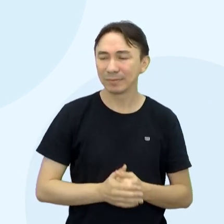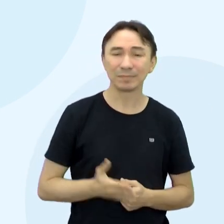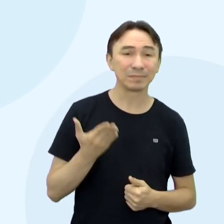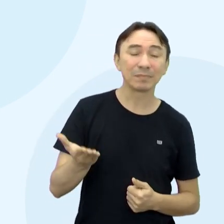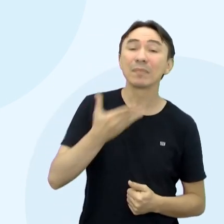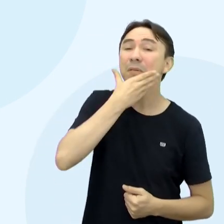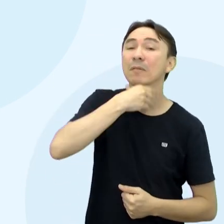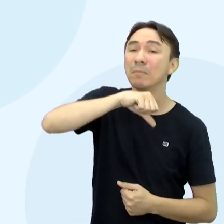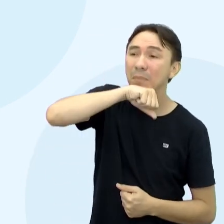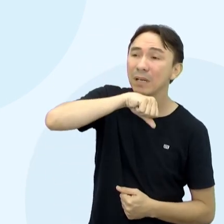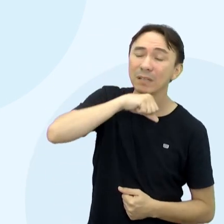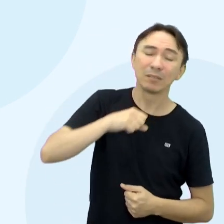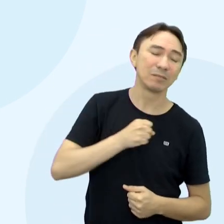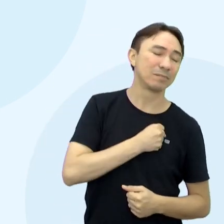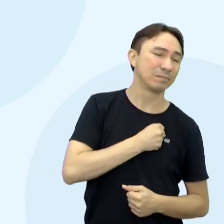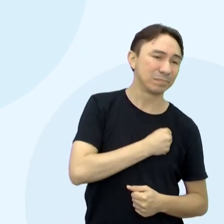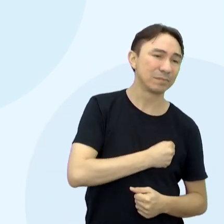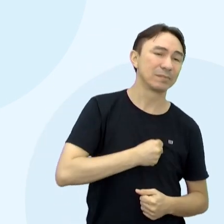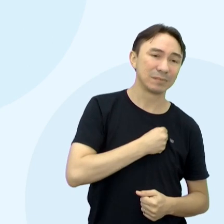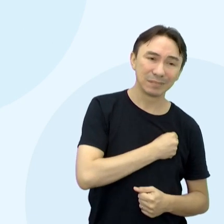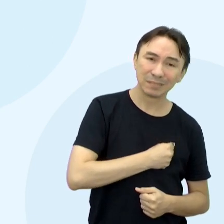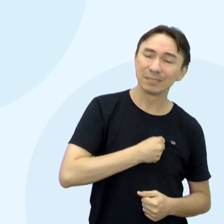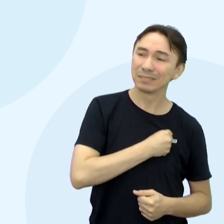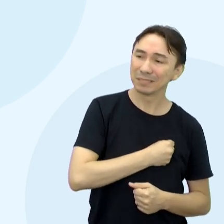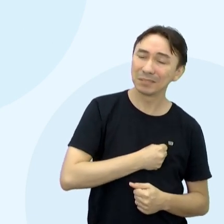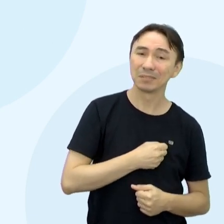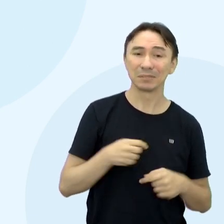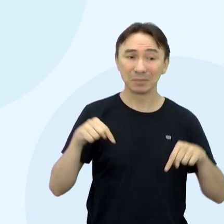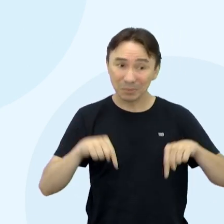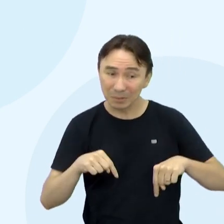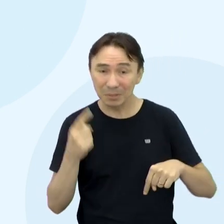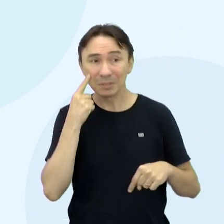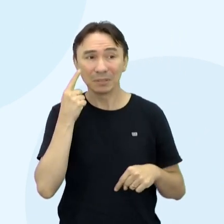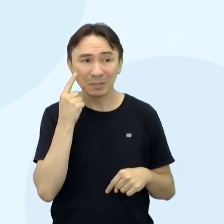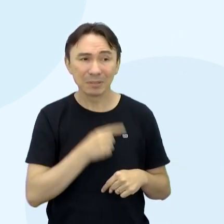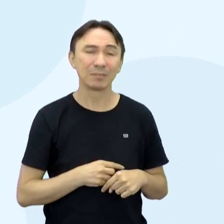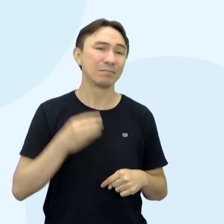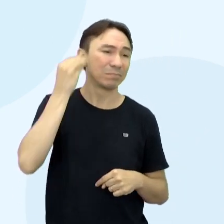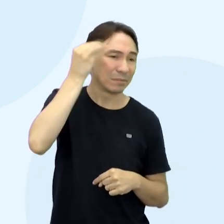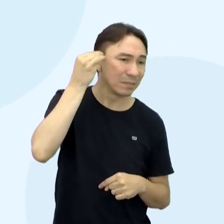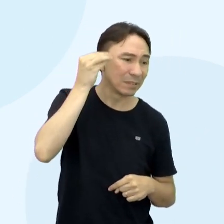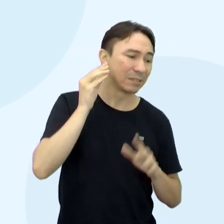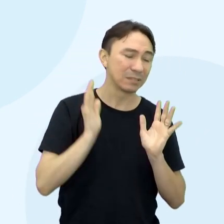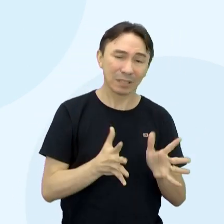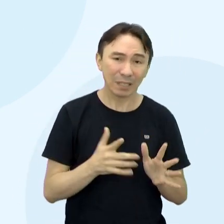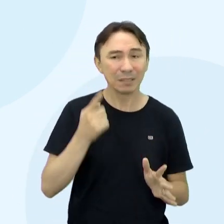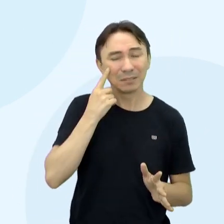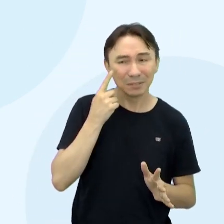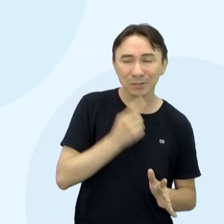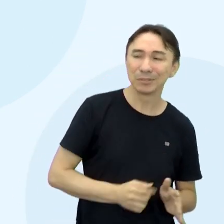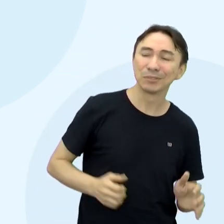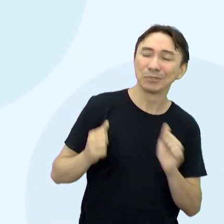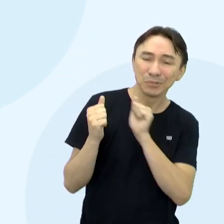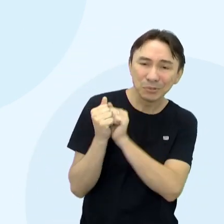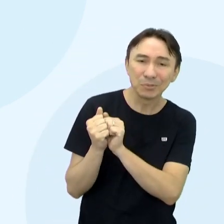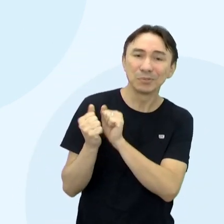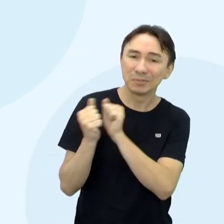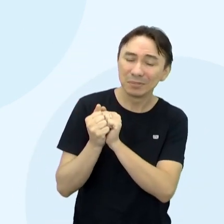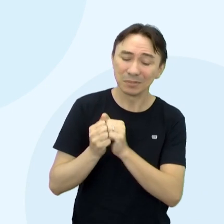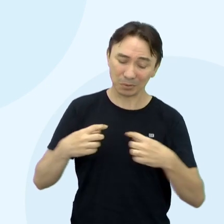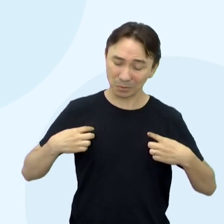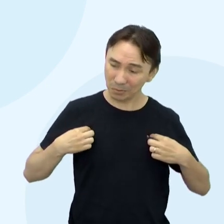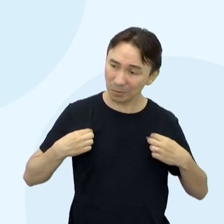velho Hoje mais vivido Aceitaria assistir a um jogo com ele Torcer para o time dele Até vestir a camisa do time dele Por que não?